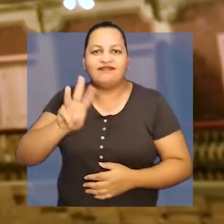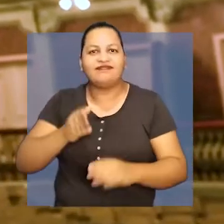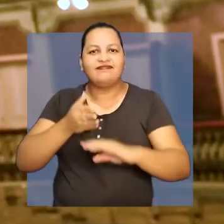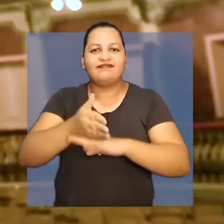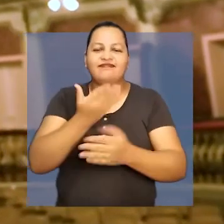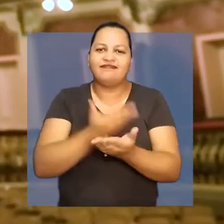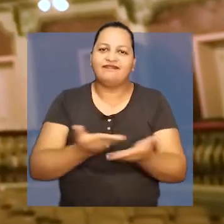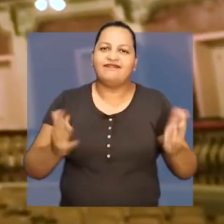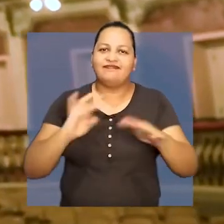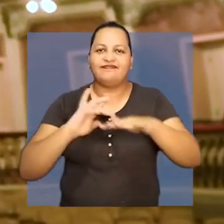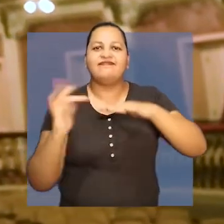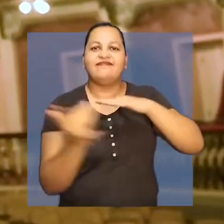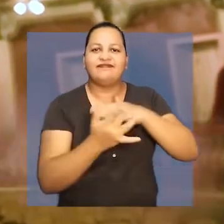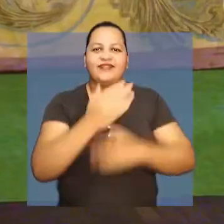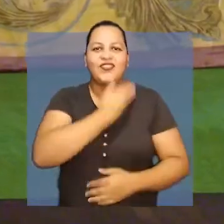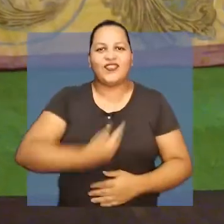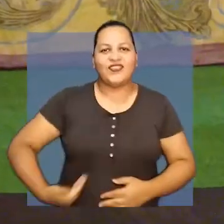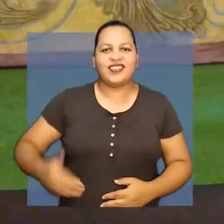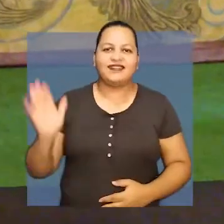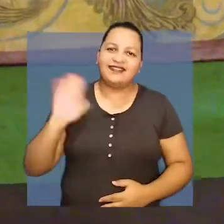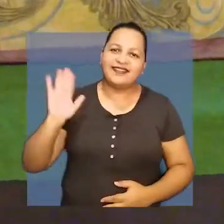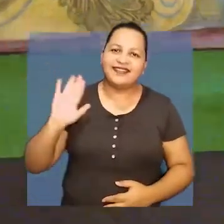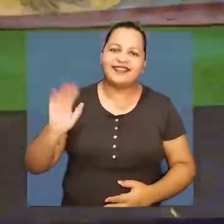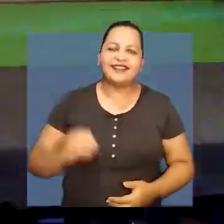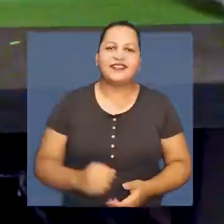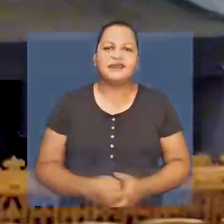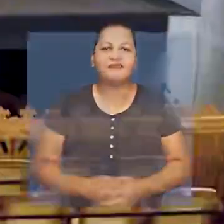Pará e as redes sociais do governo. Tchau!